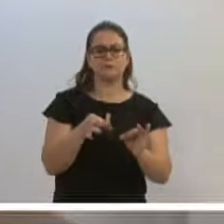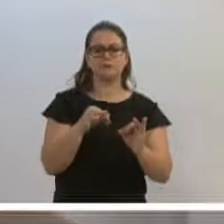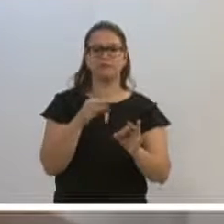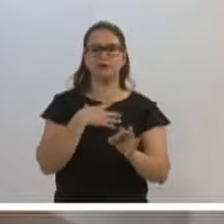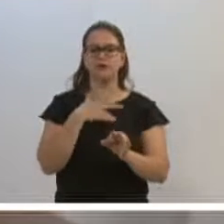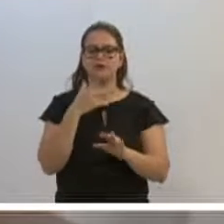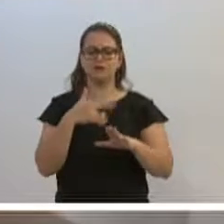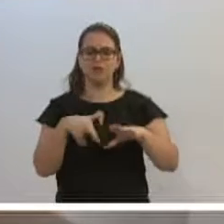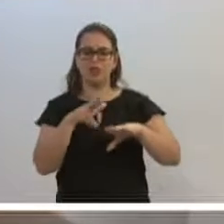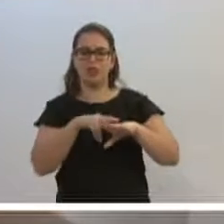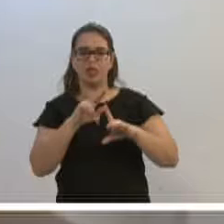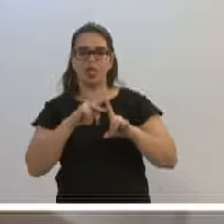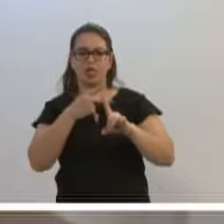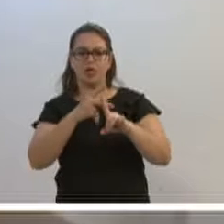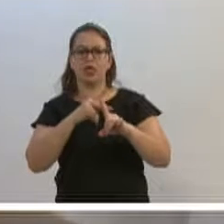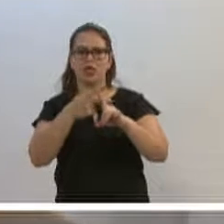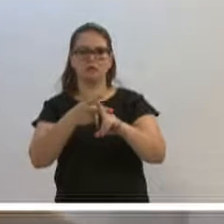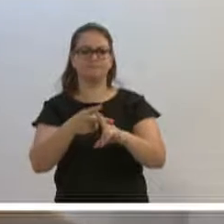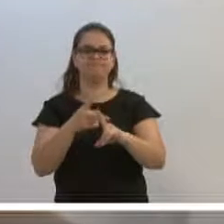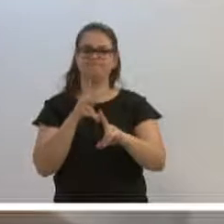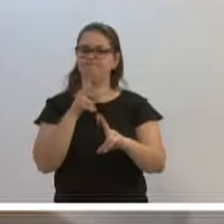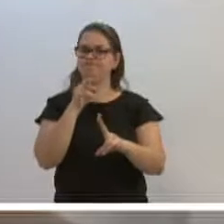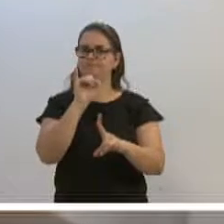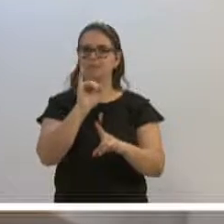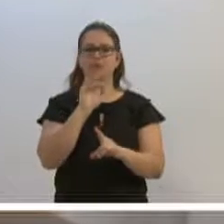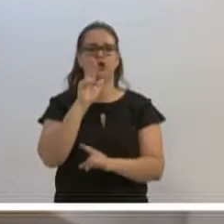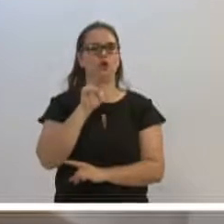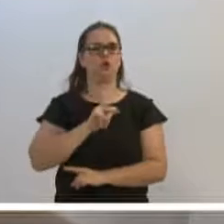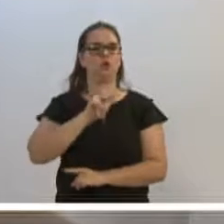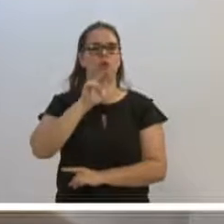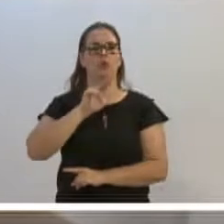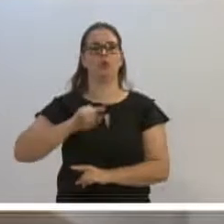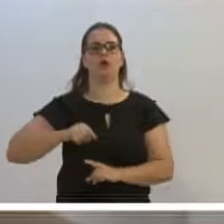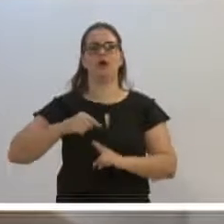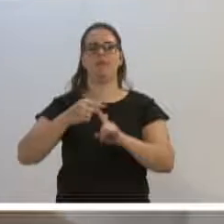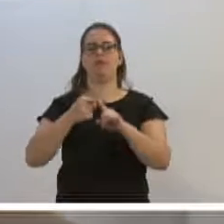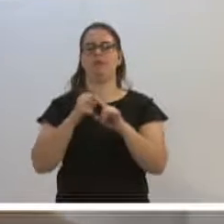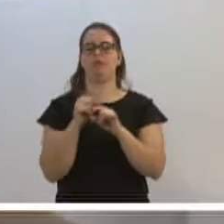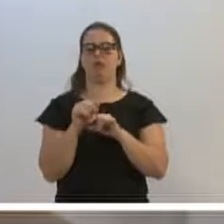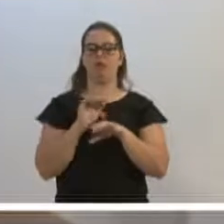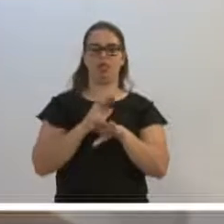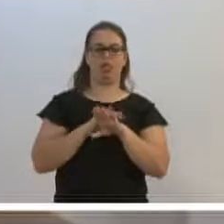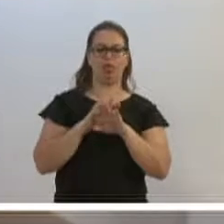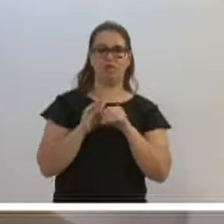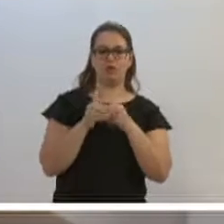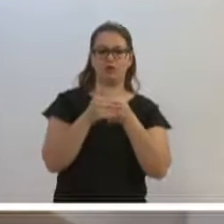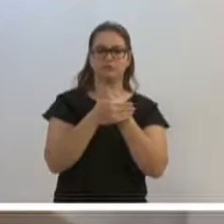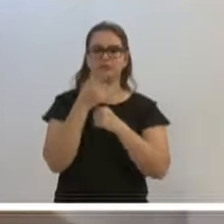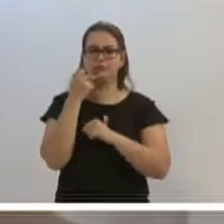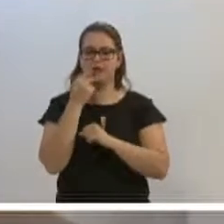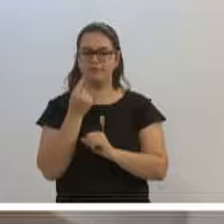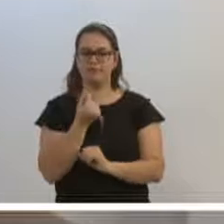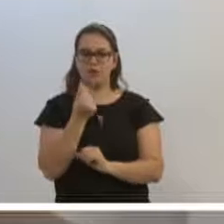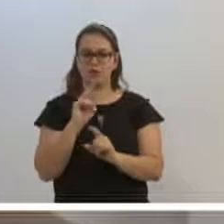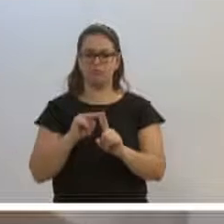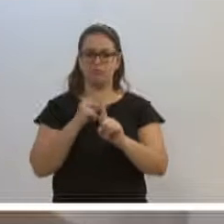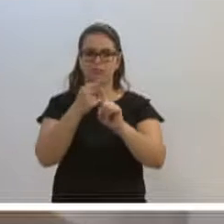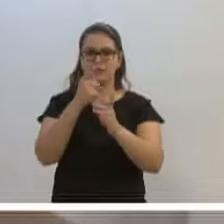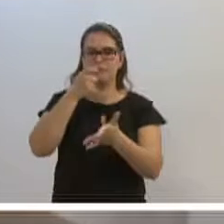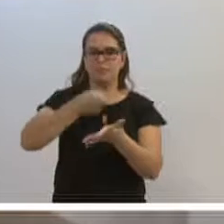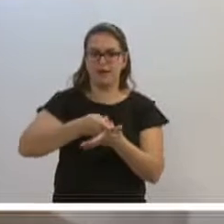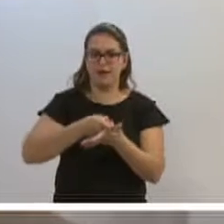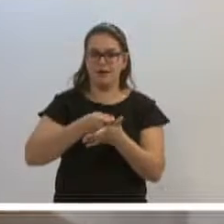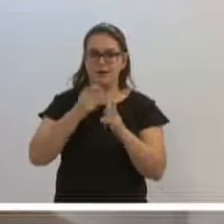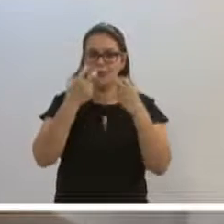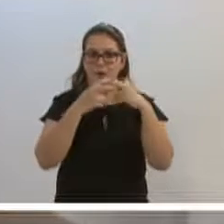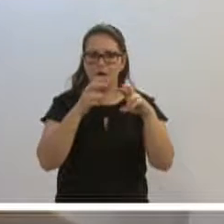revisão tarifária, não se fará mais, nunca mais se fará as escuras. Quando se falava em revisão tarifária, se falava simplesmente